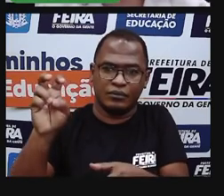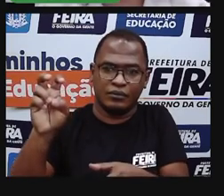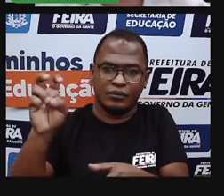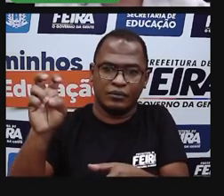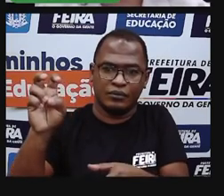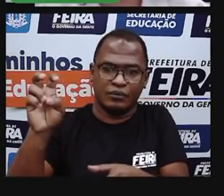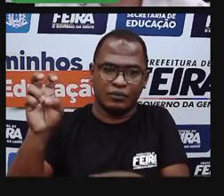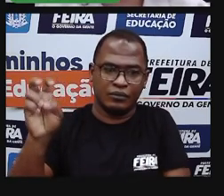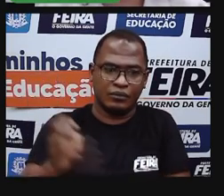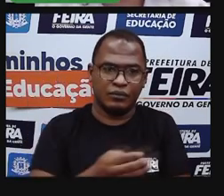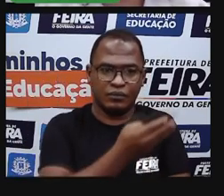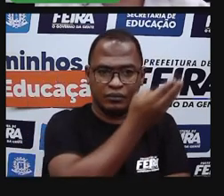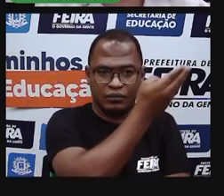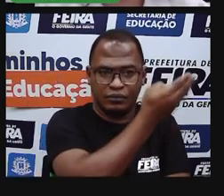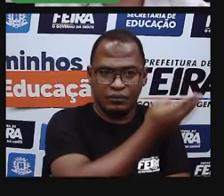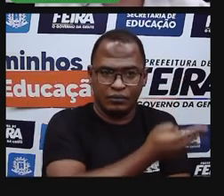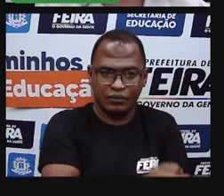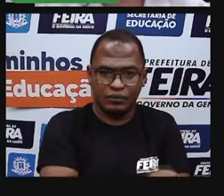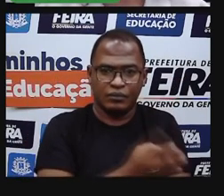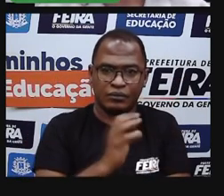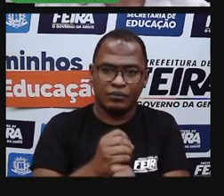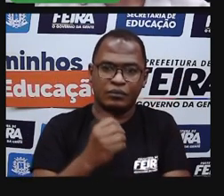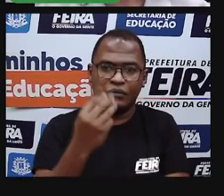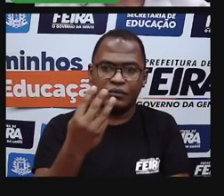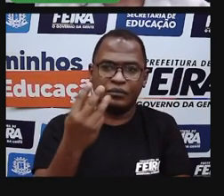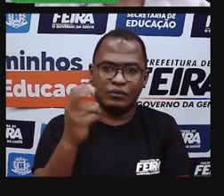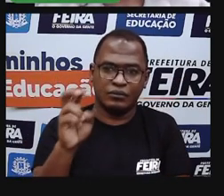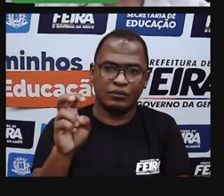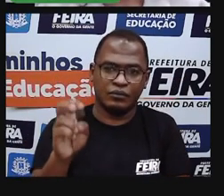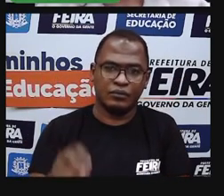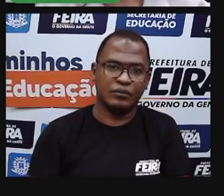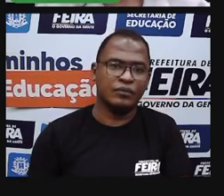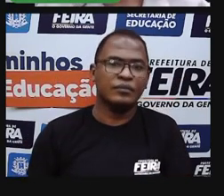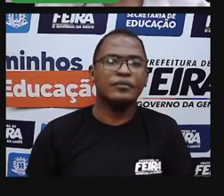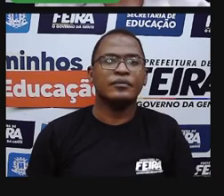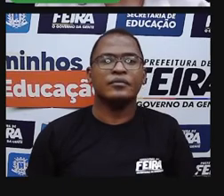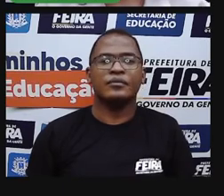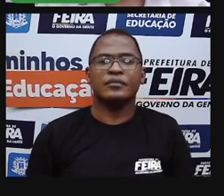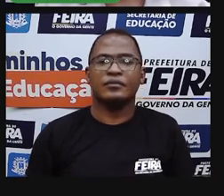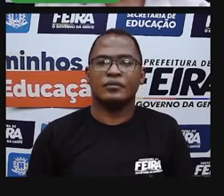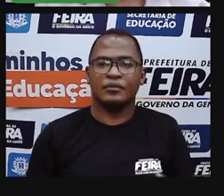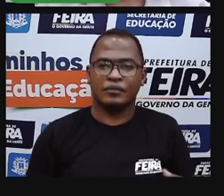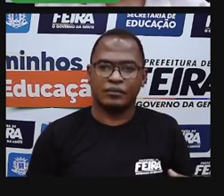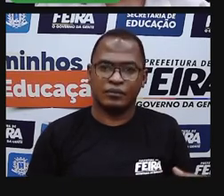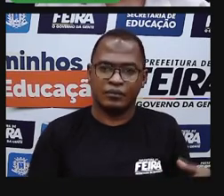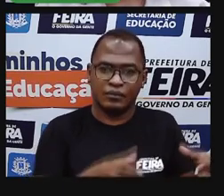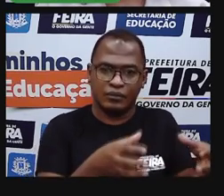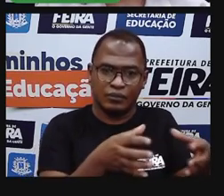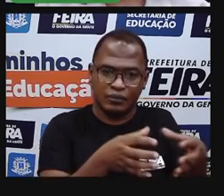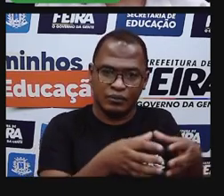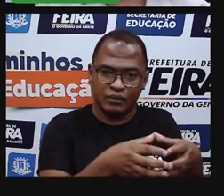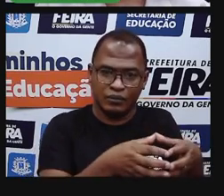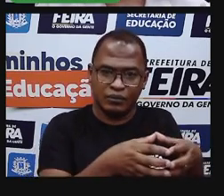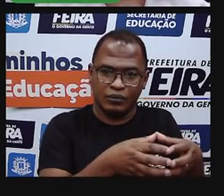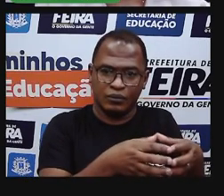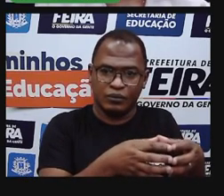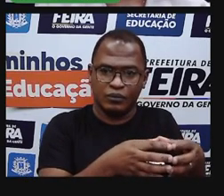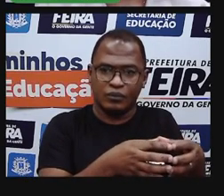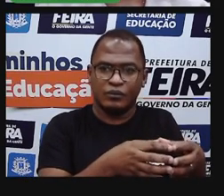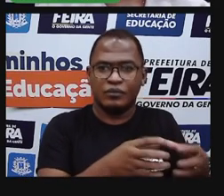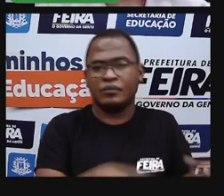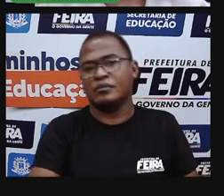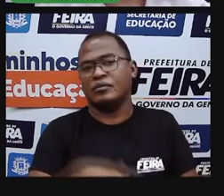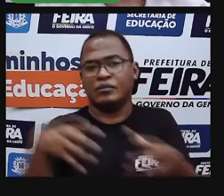composta por 38 bairros de feira. Temos também, a região administrativa 4, desculpa,